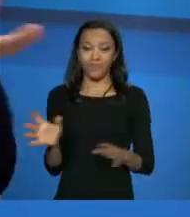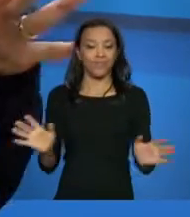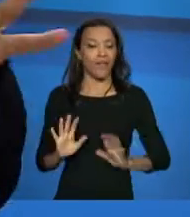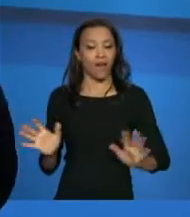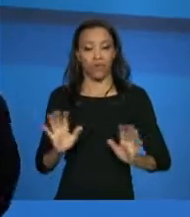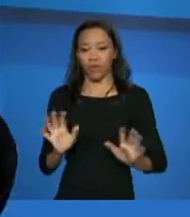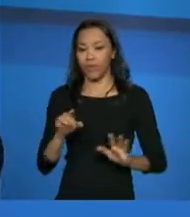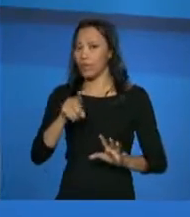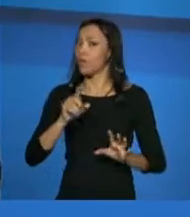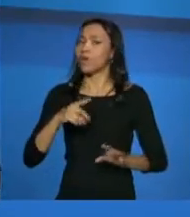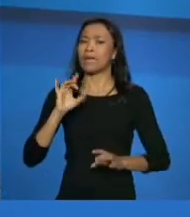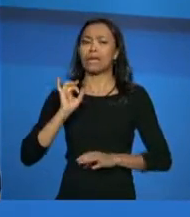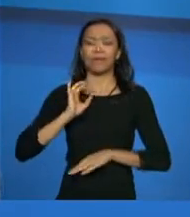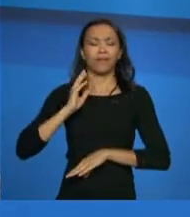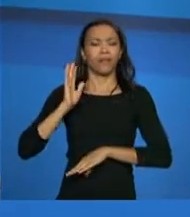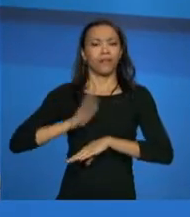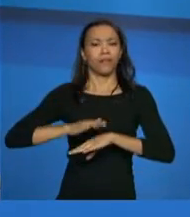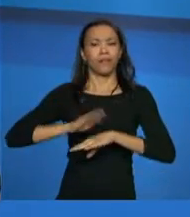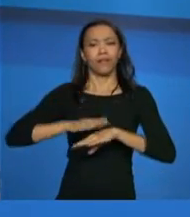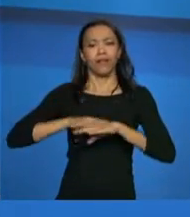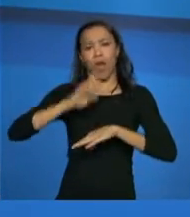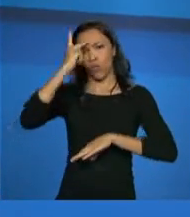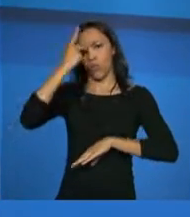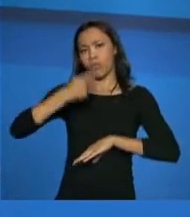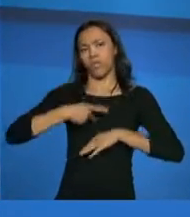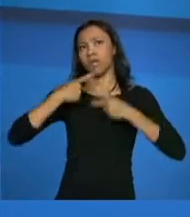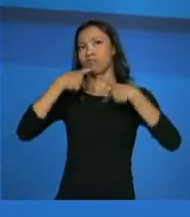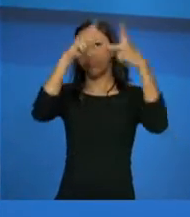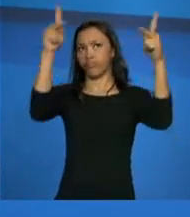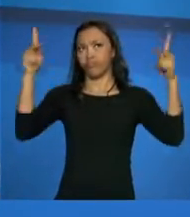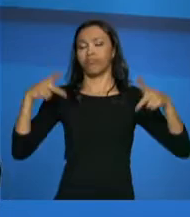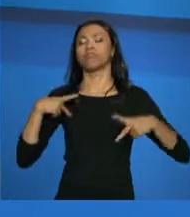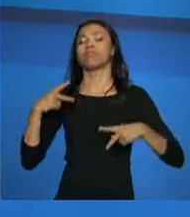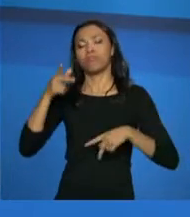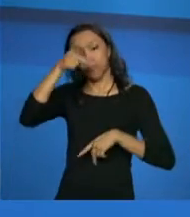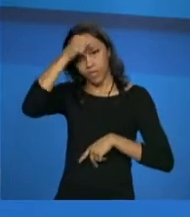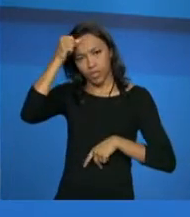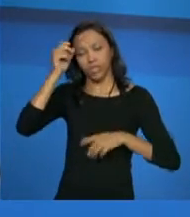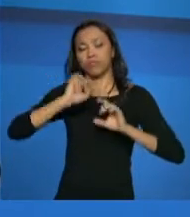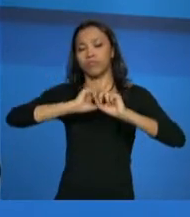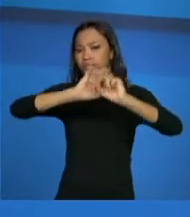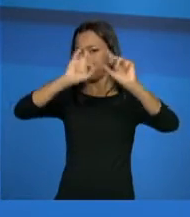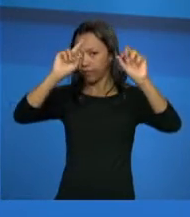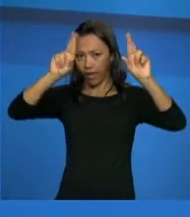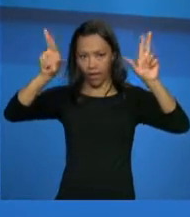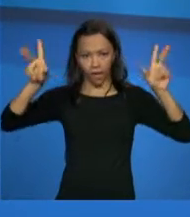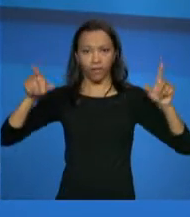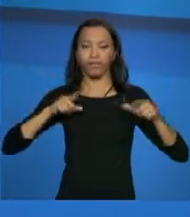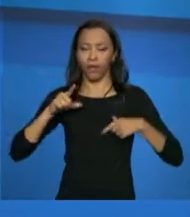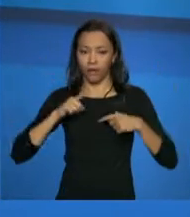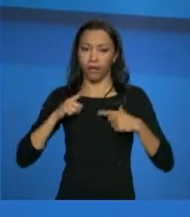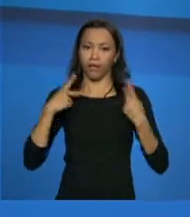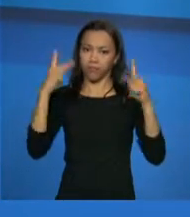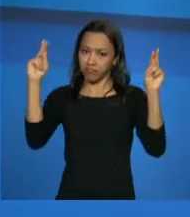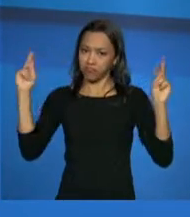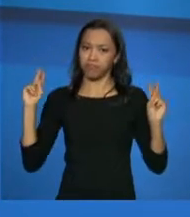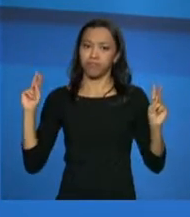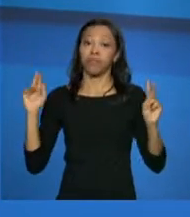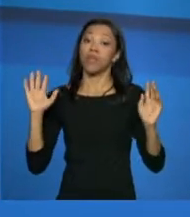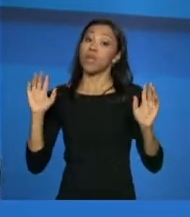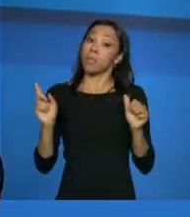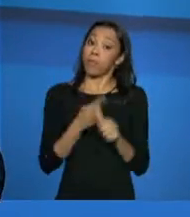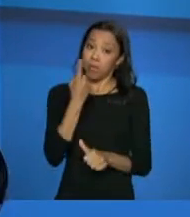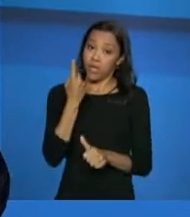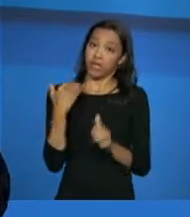visibilidade de todos os programas, porque eles têm essa autonomia, mas sempre respeitando algumas questões. Entre elas, a questão do sigilo dos